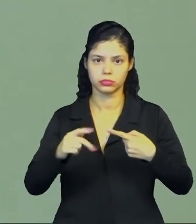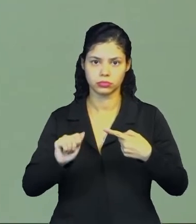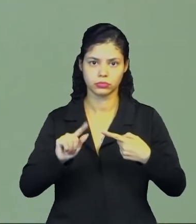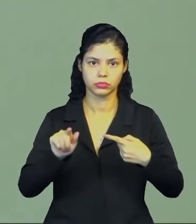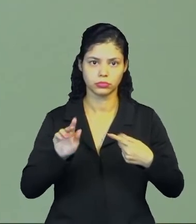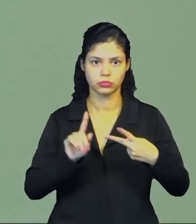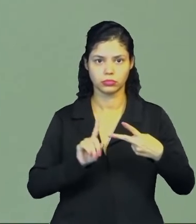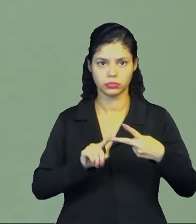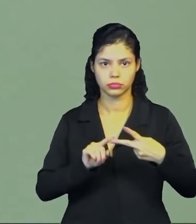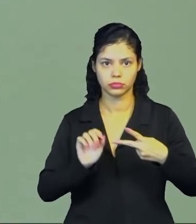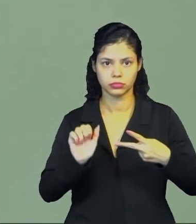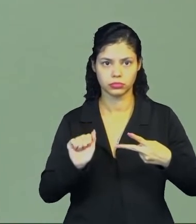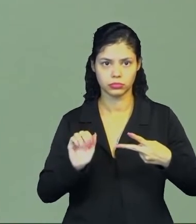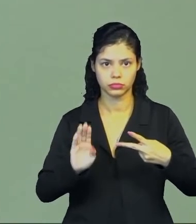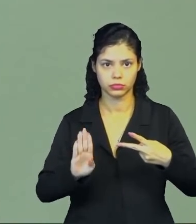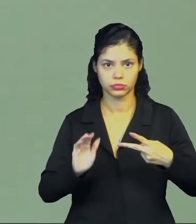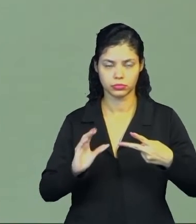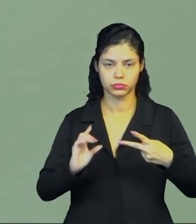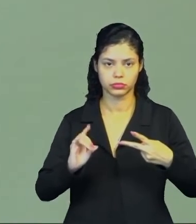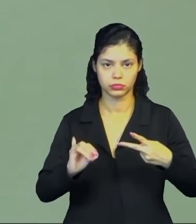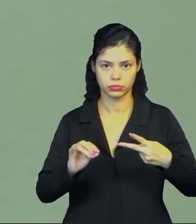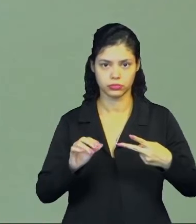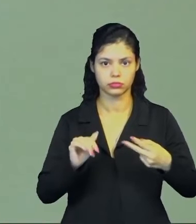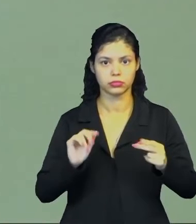né? E o Abaçaí, que era o diabo, né?